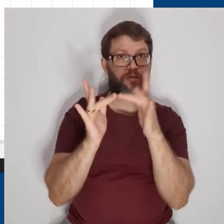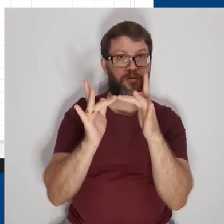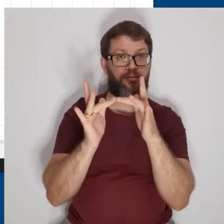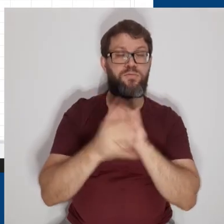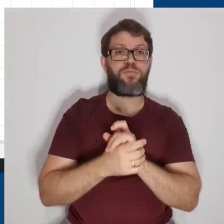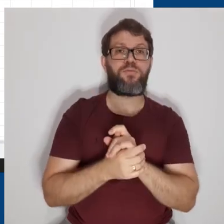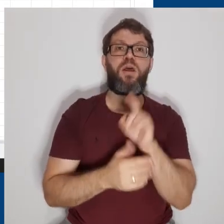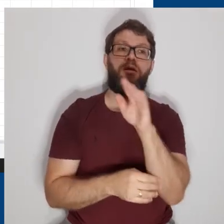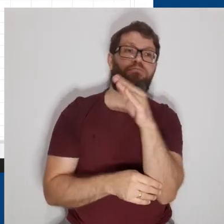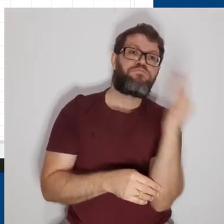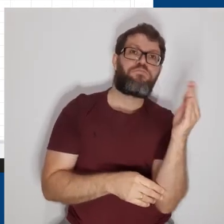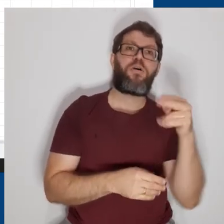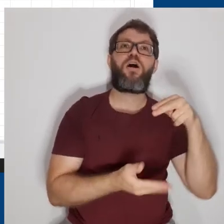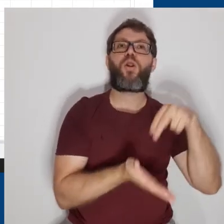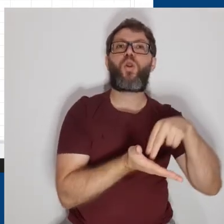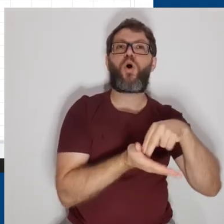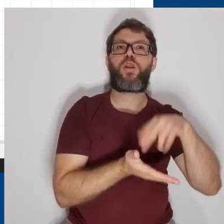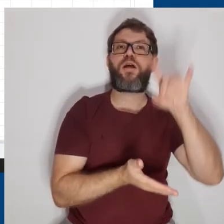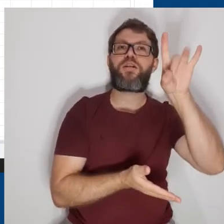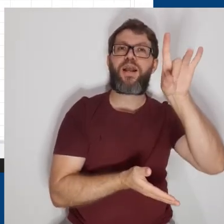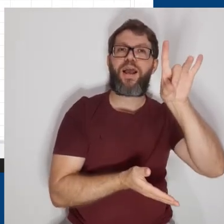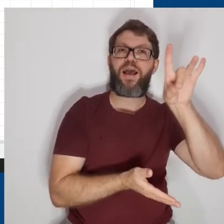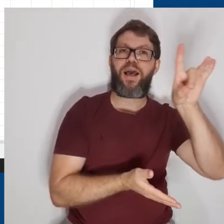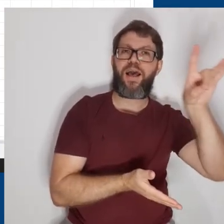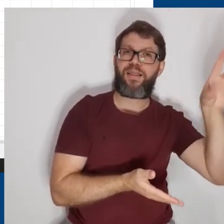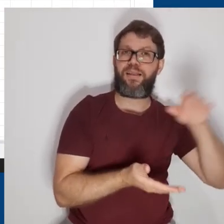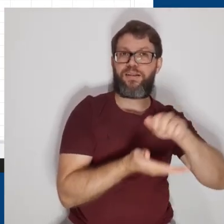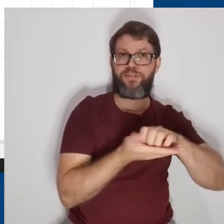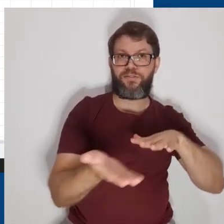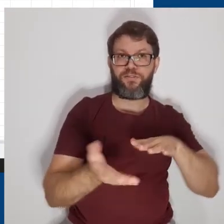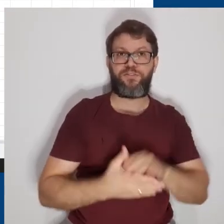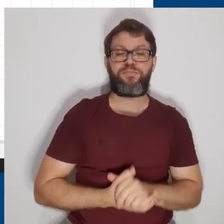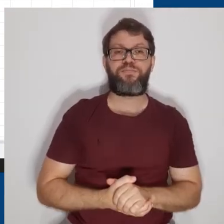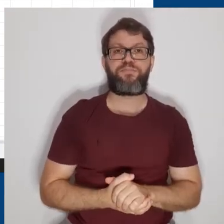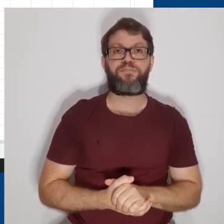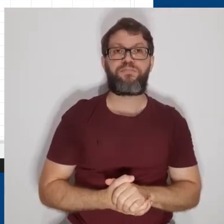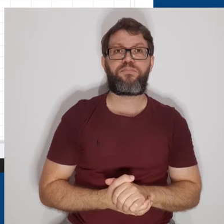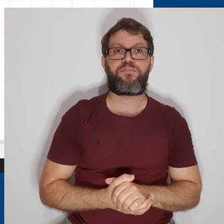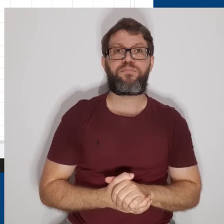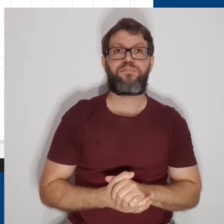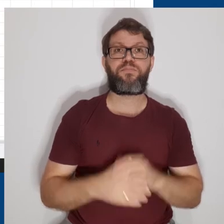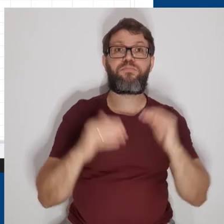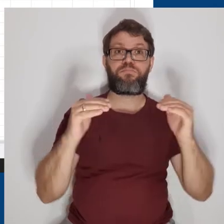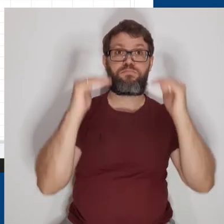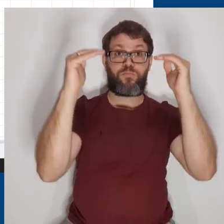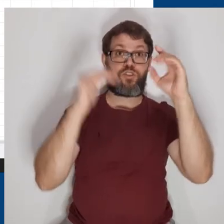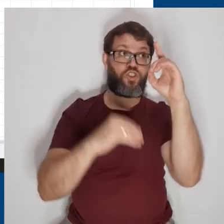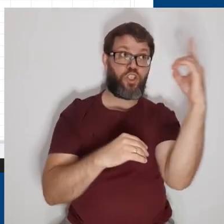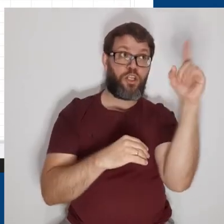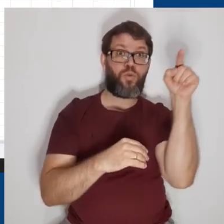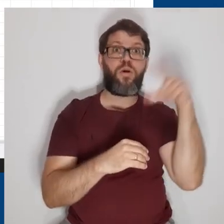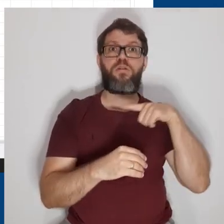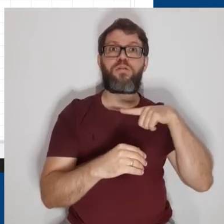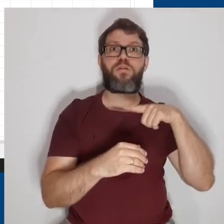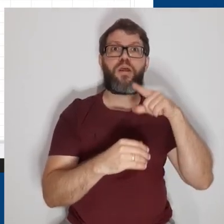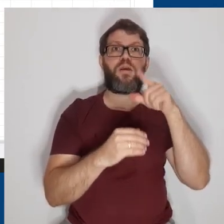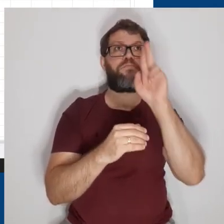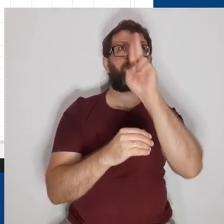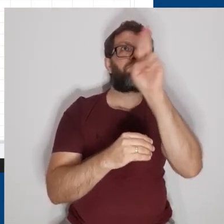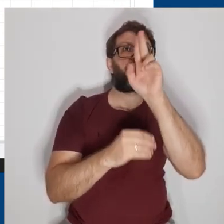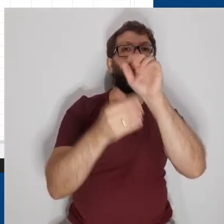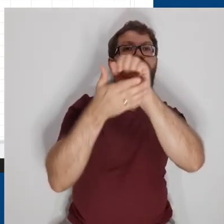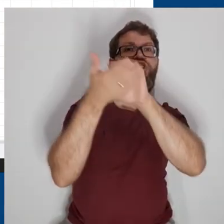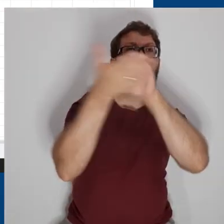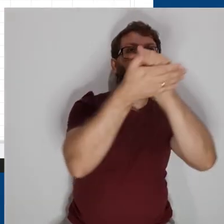contato e, ao lado, a nota de cada atividade. No topo, no lado direito, temos a lista de